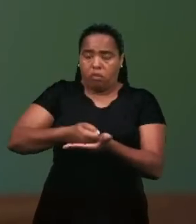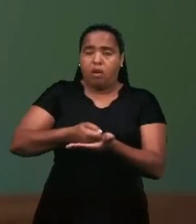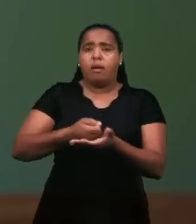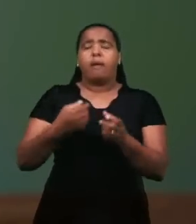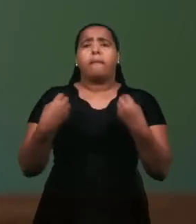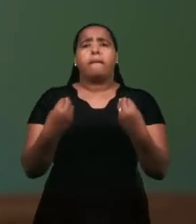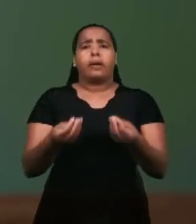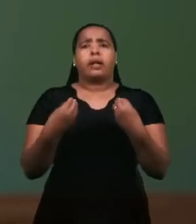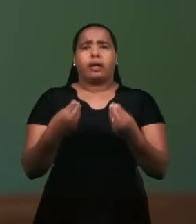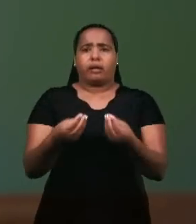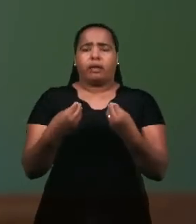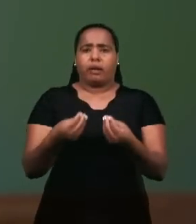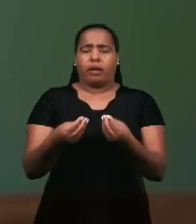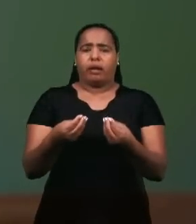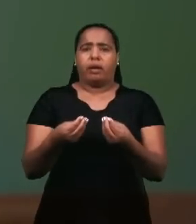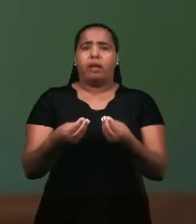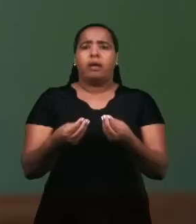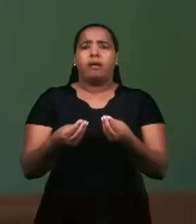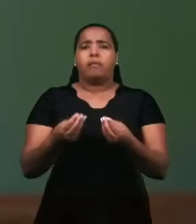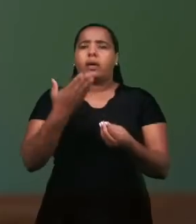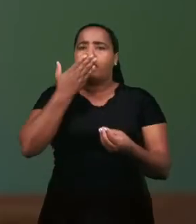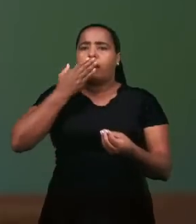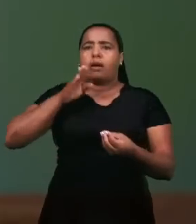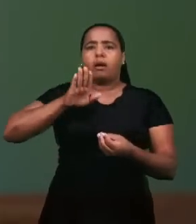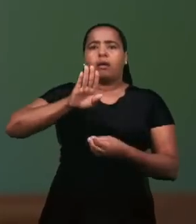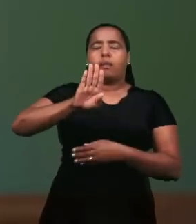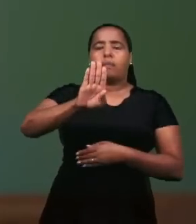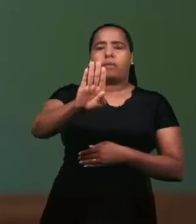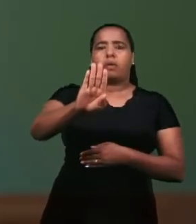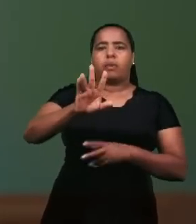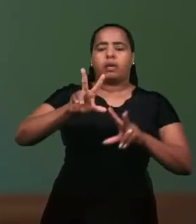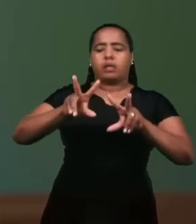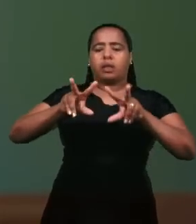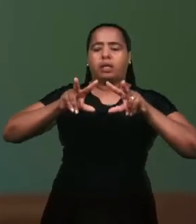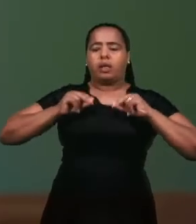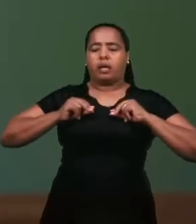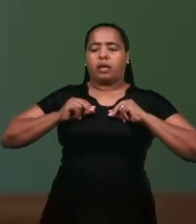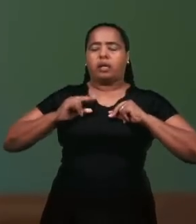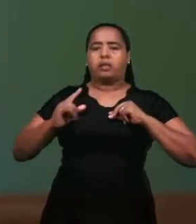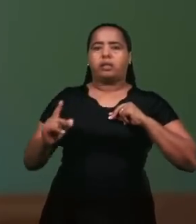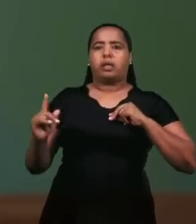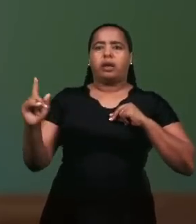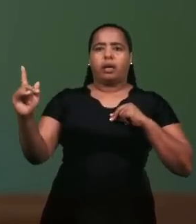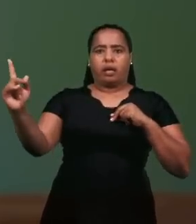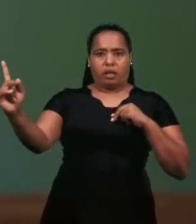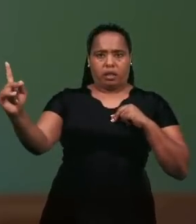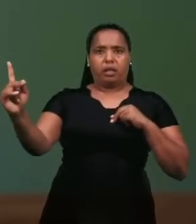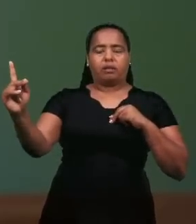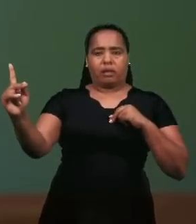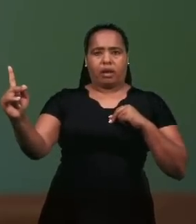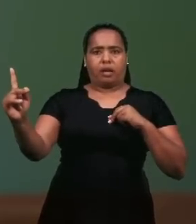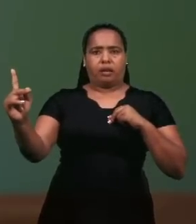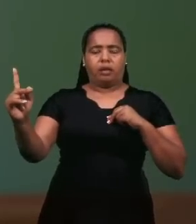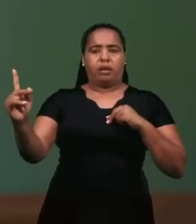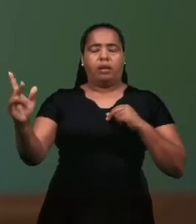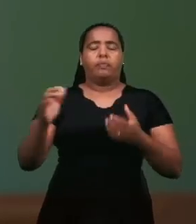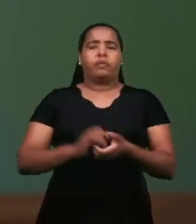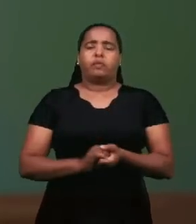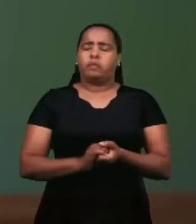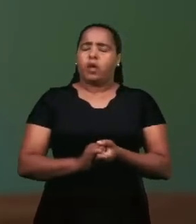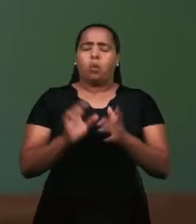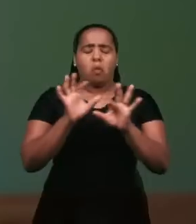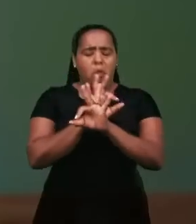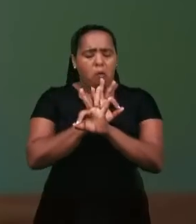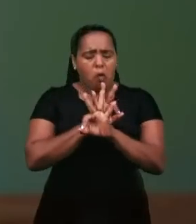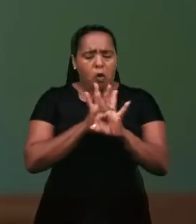recebessem a promessa de uma herança eterna. Muito bem colocado pela irmã, quando ela cita